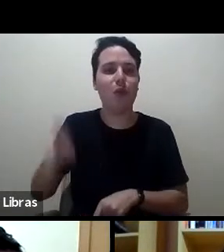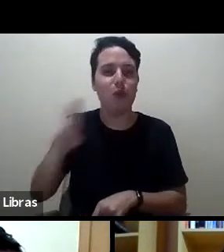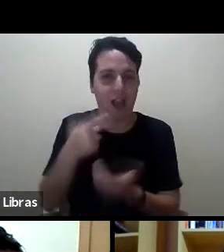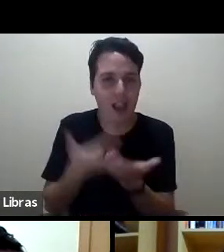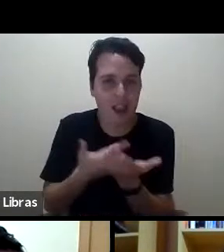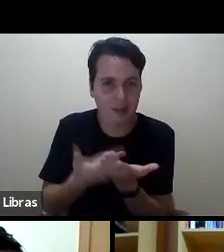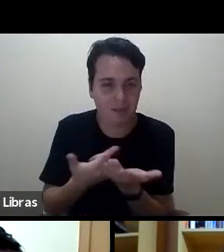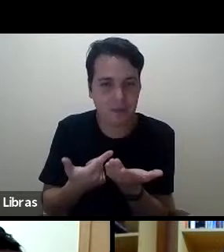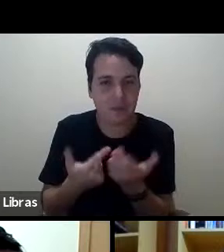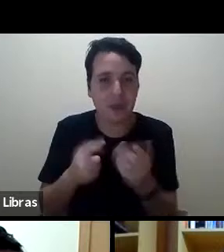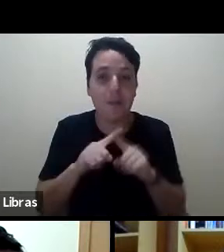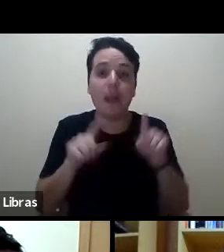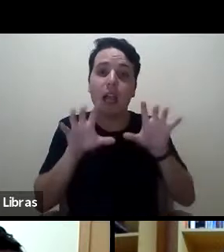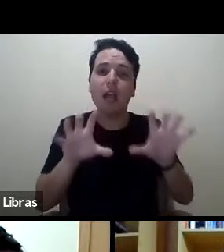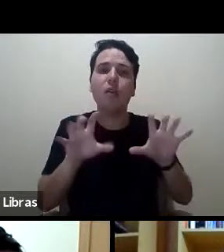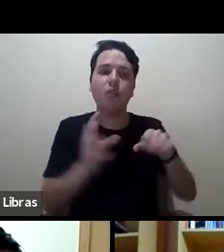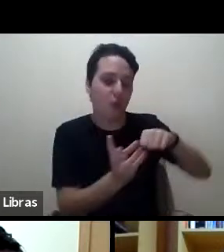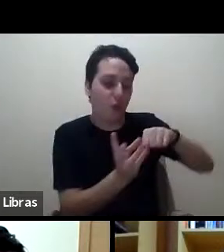conhecimentos sejam